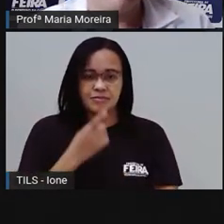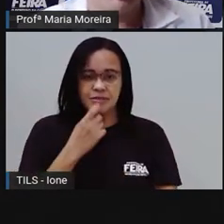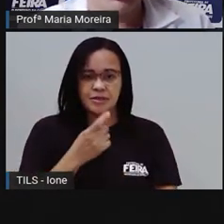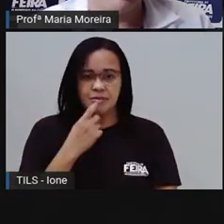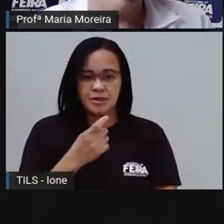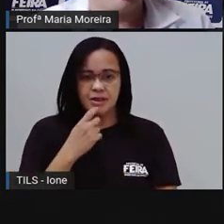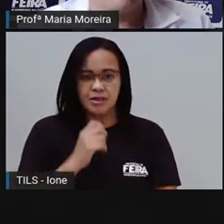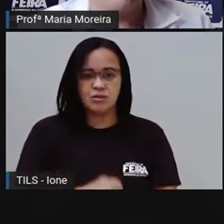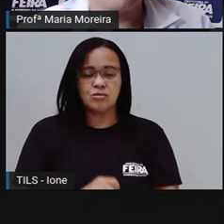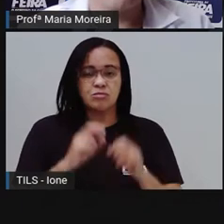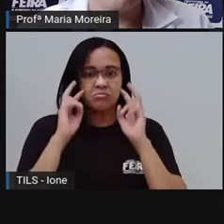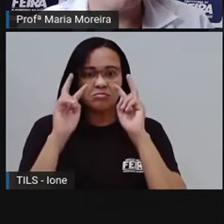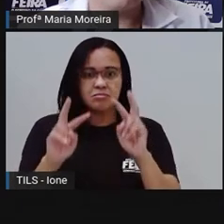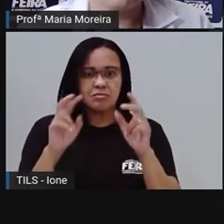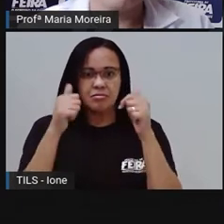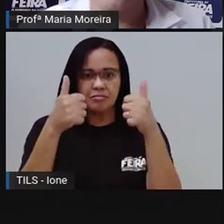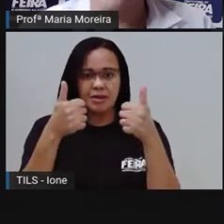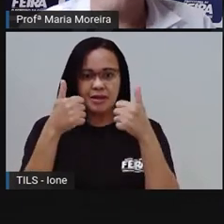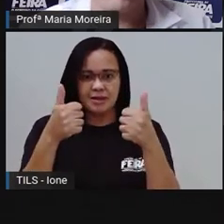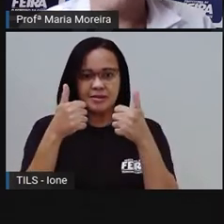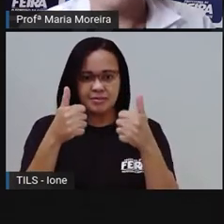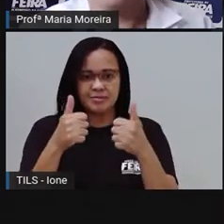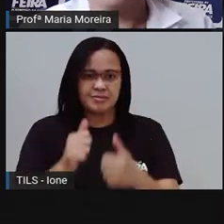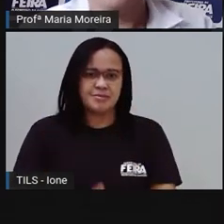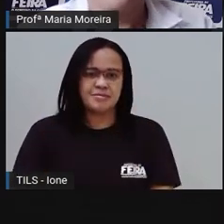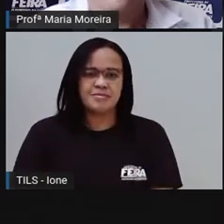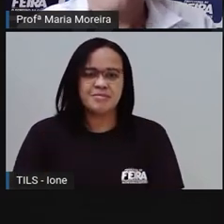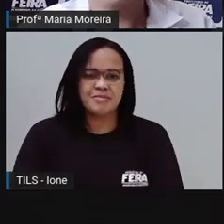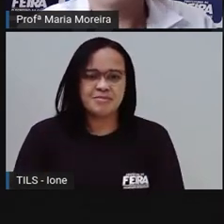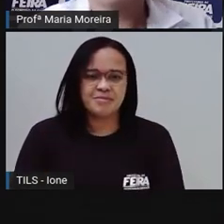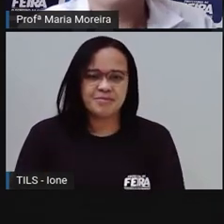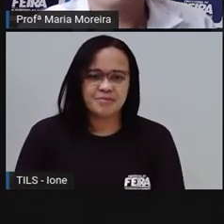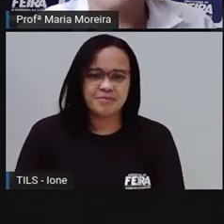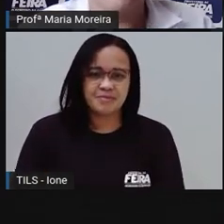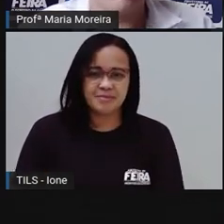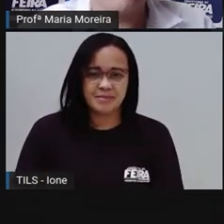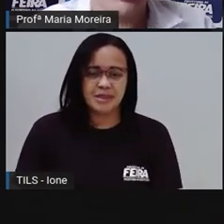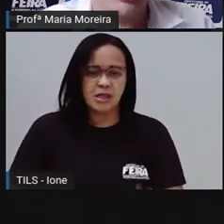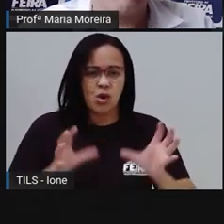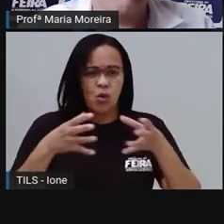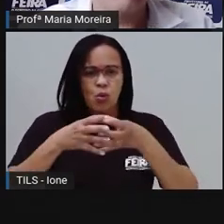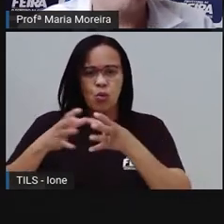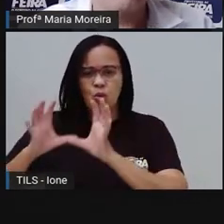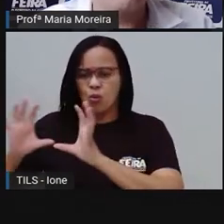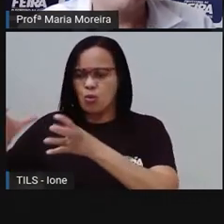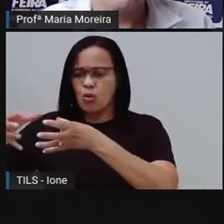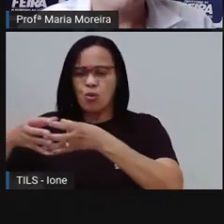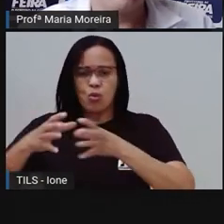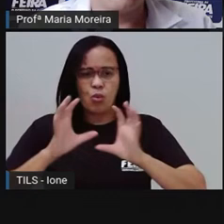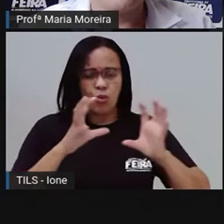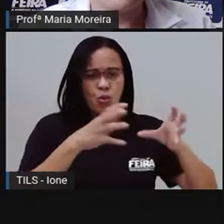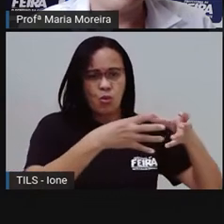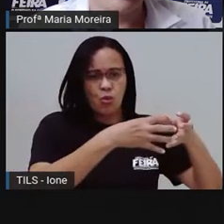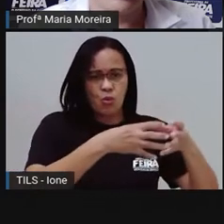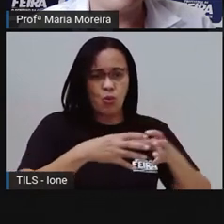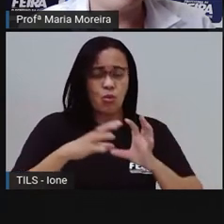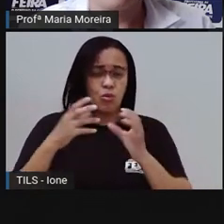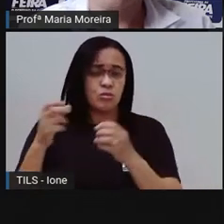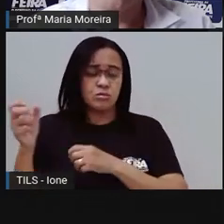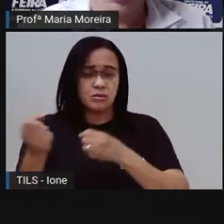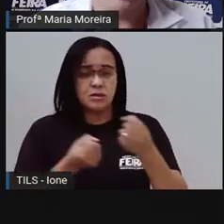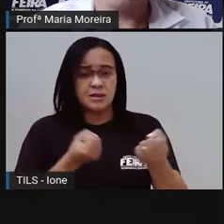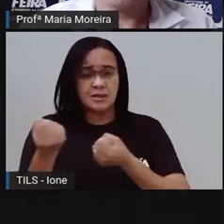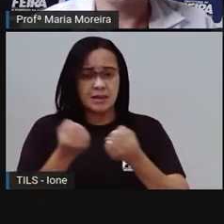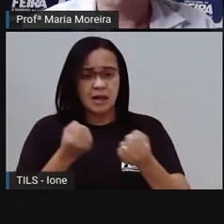que é para ficar em destaque, tá, gente? Não que eu goste das coisas coloridas, imagina. Quantos grupos eu tenho aqui de carro, ó. Um, dois, três,